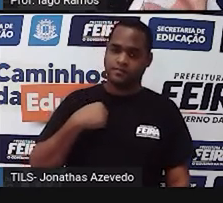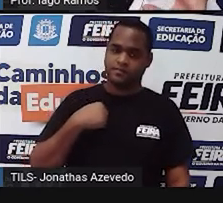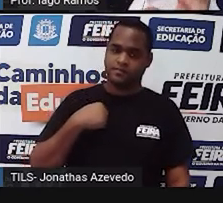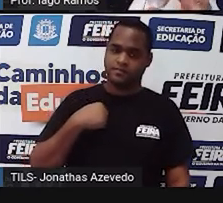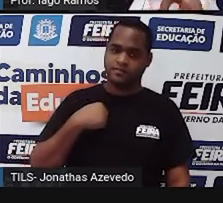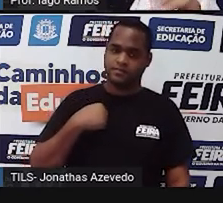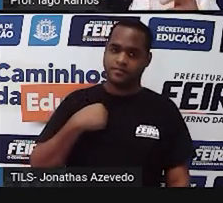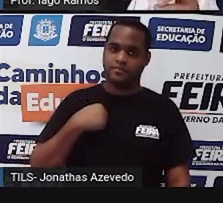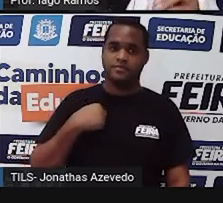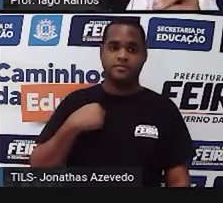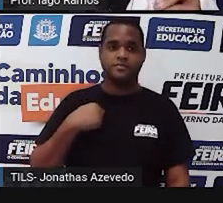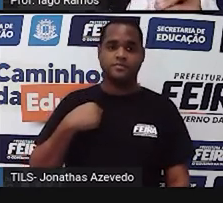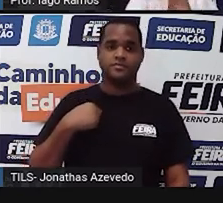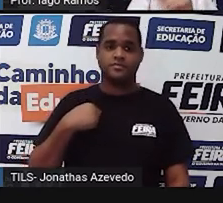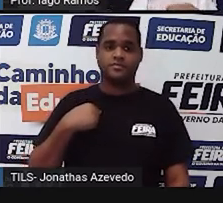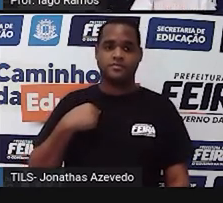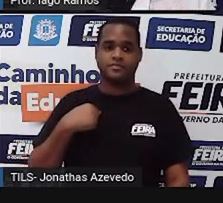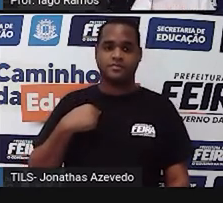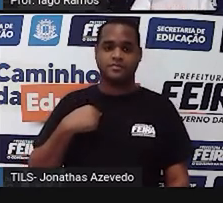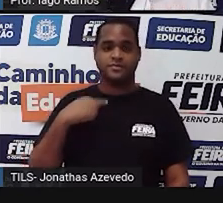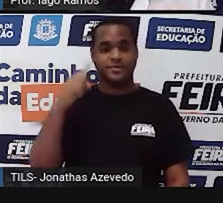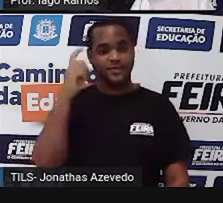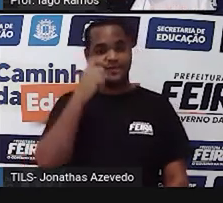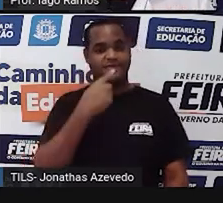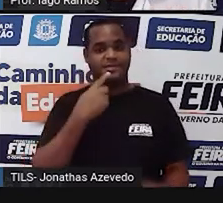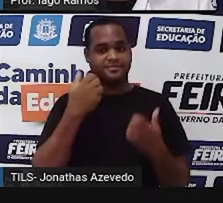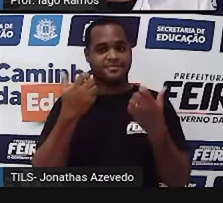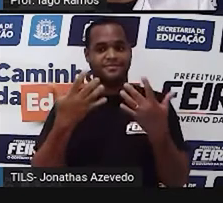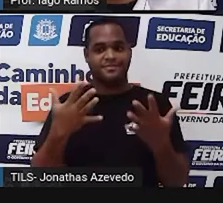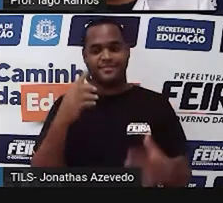eu, fica até difícil dizer.